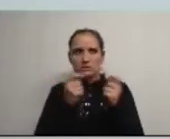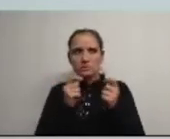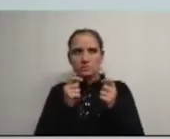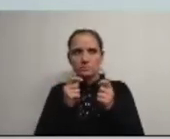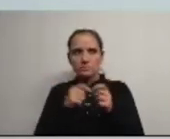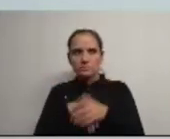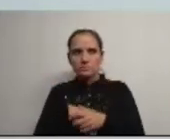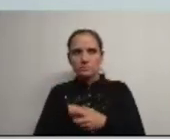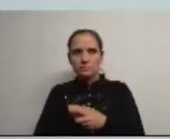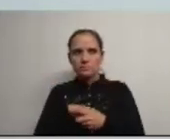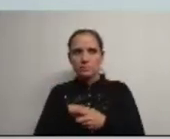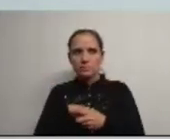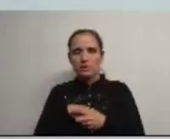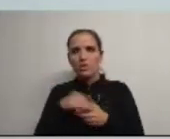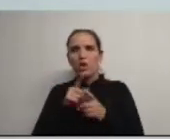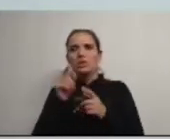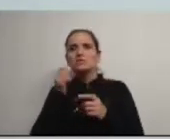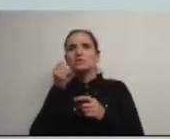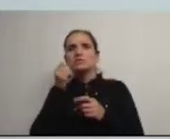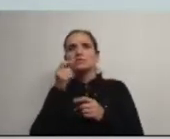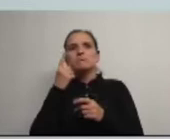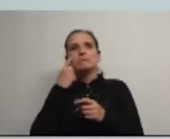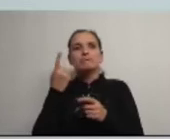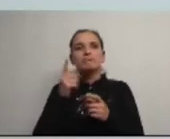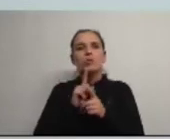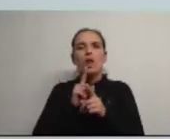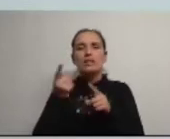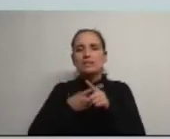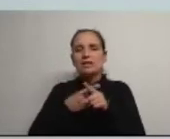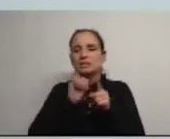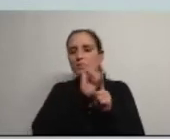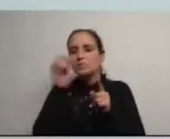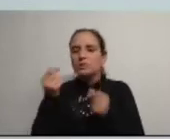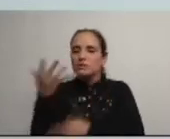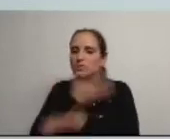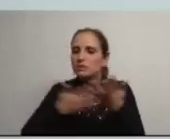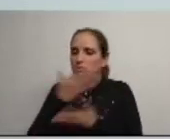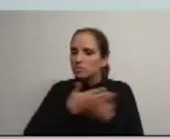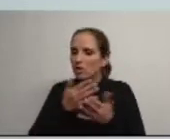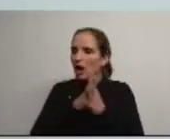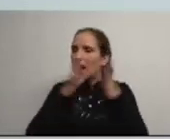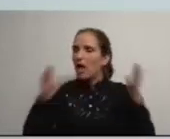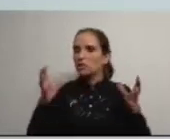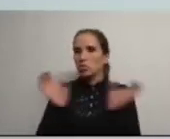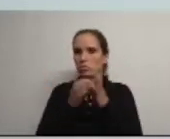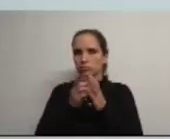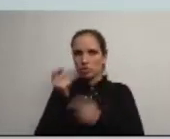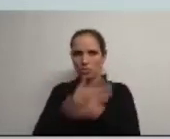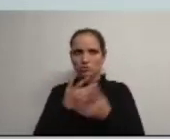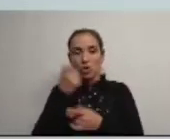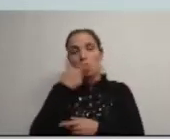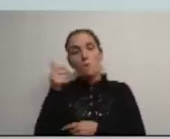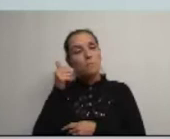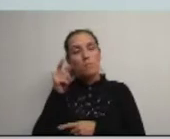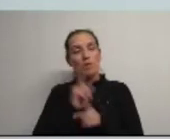e smart aquilo facilmente se identifica com os interesses dos sistemas financeiros dos grandes grupos económicos não nos podemos